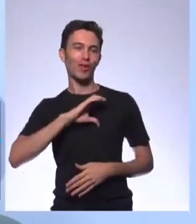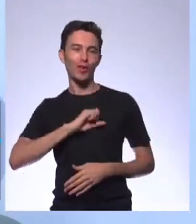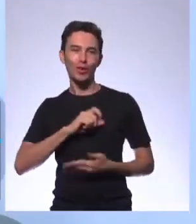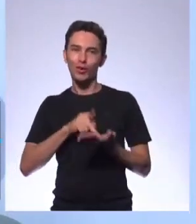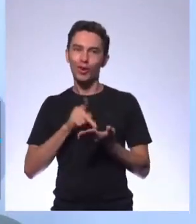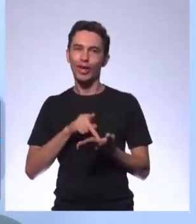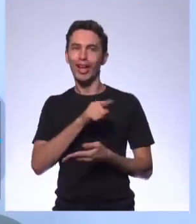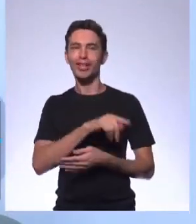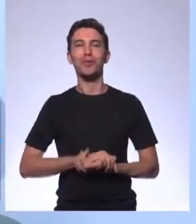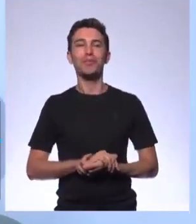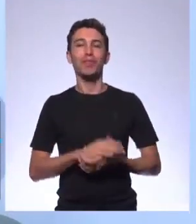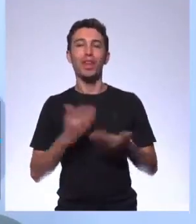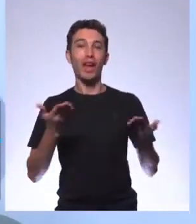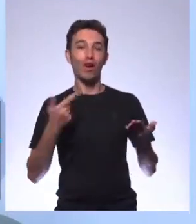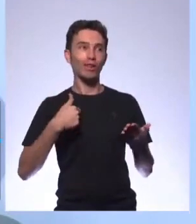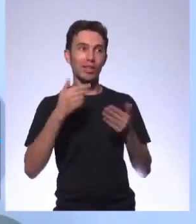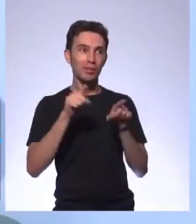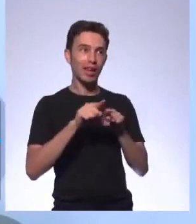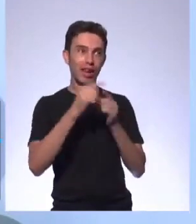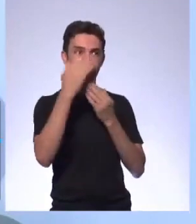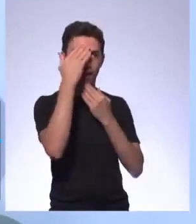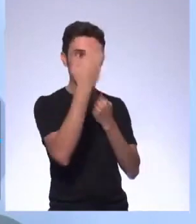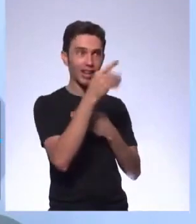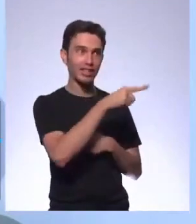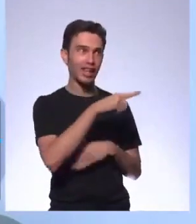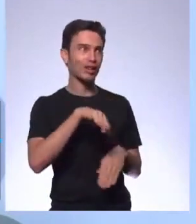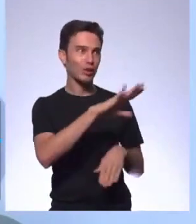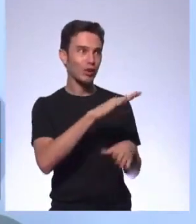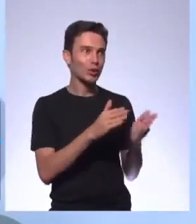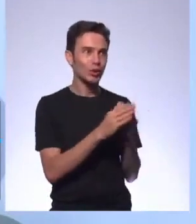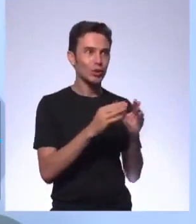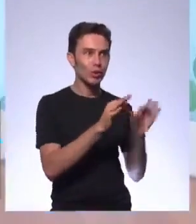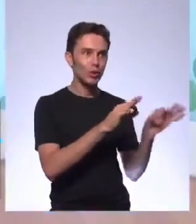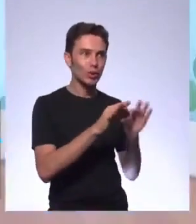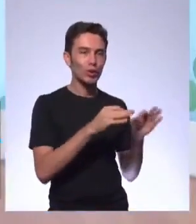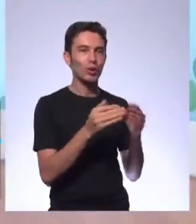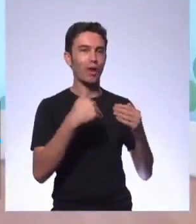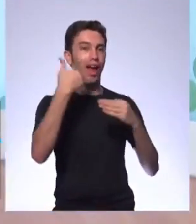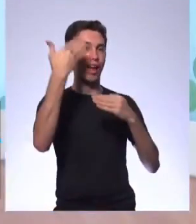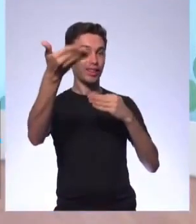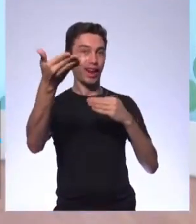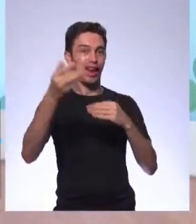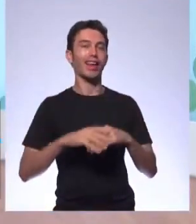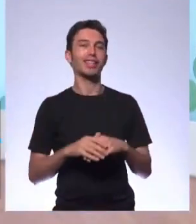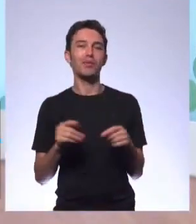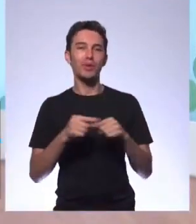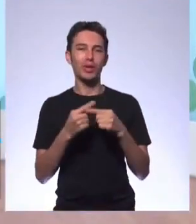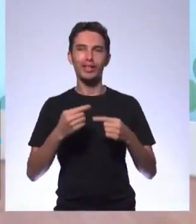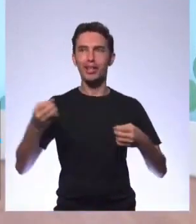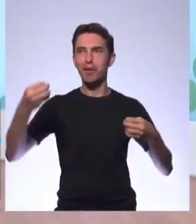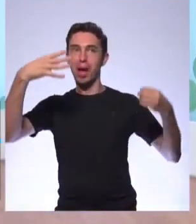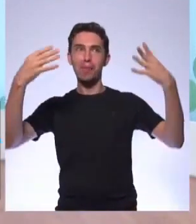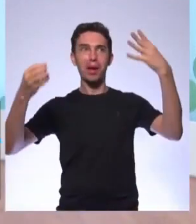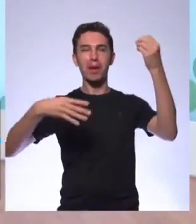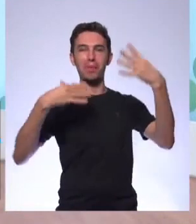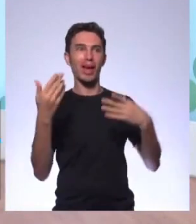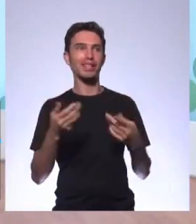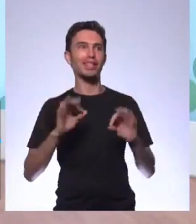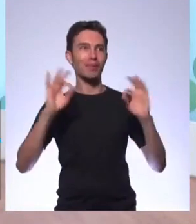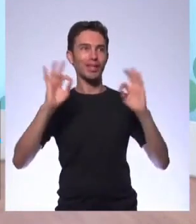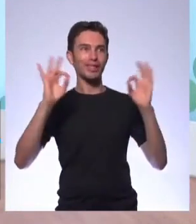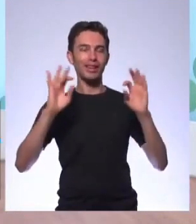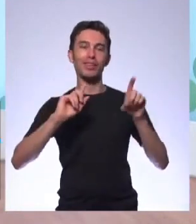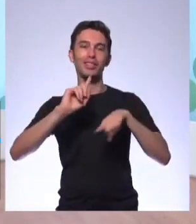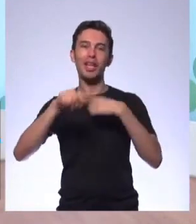E eu quero agradecer também a produção, porque na outra aula vocês viram que teve aqui, né? Efeitos especiais. E foi o Danilo, gente. Eu vou